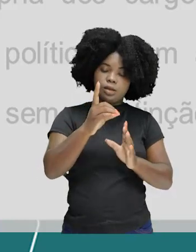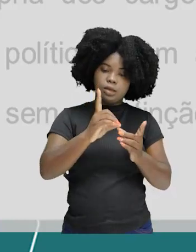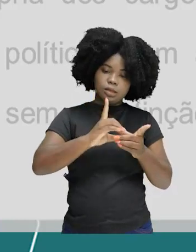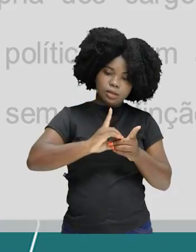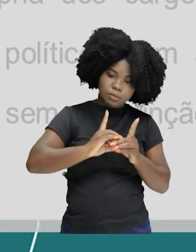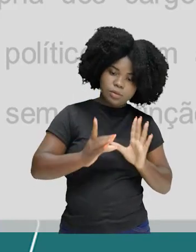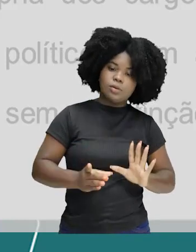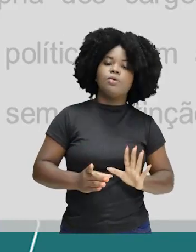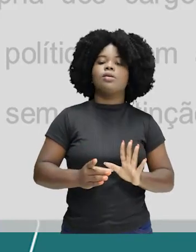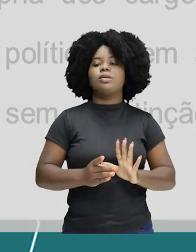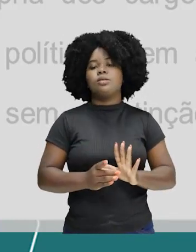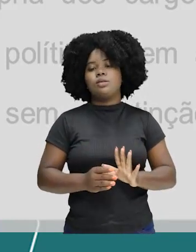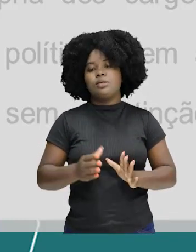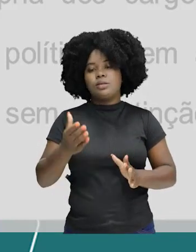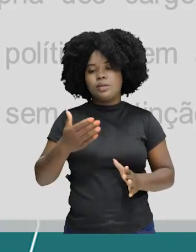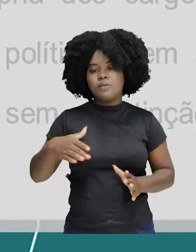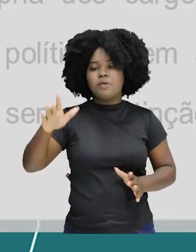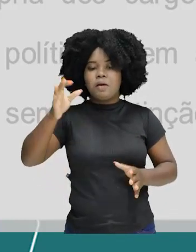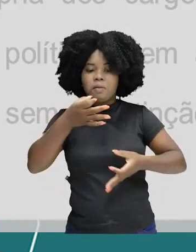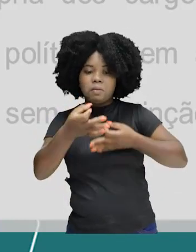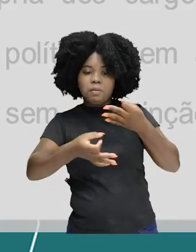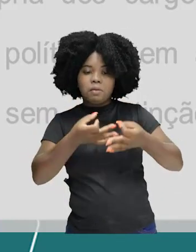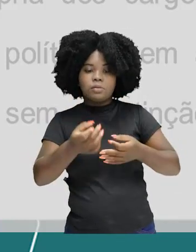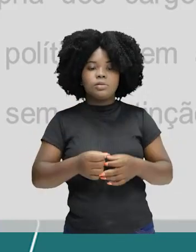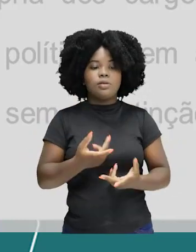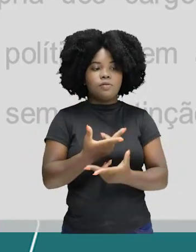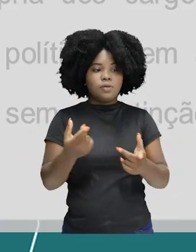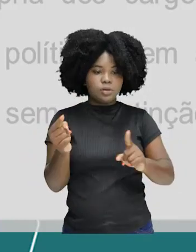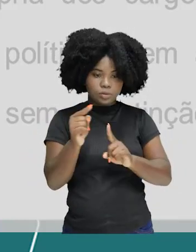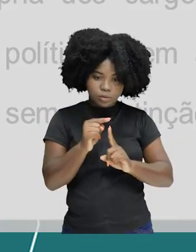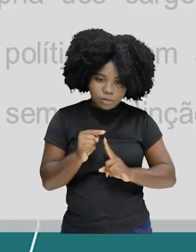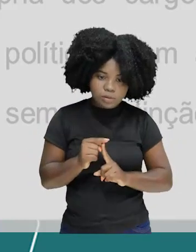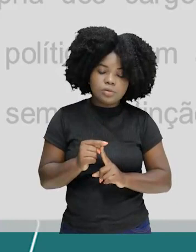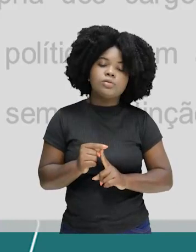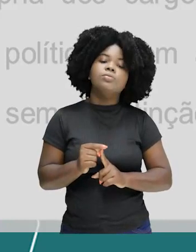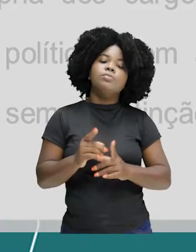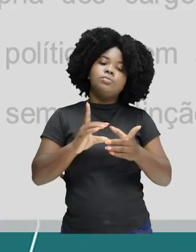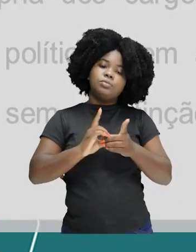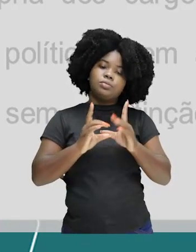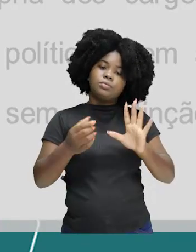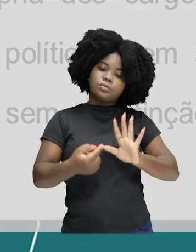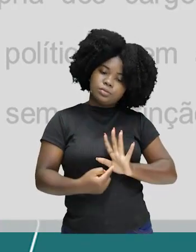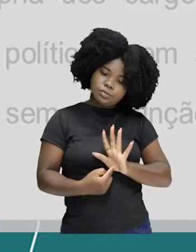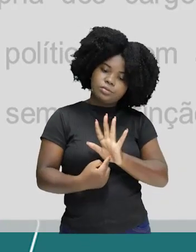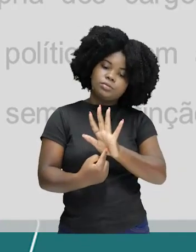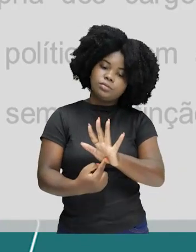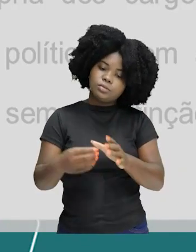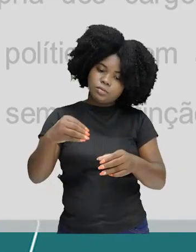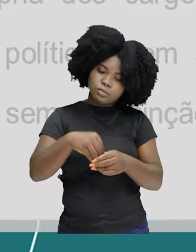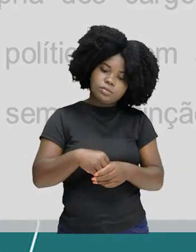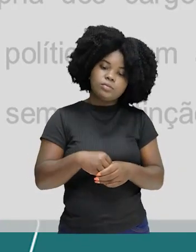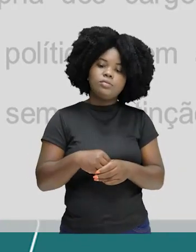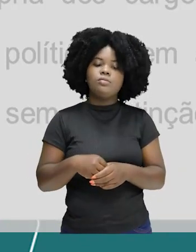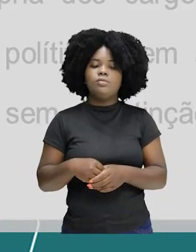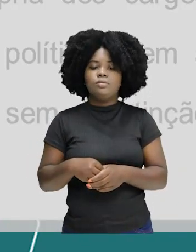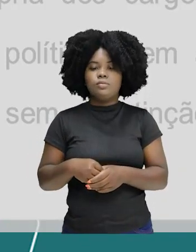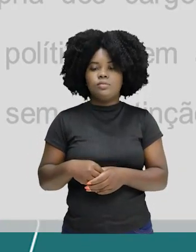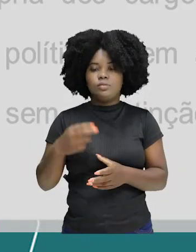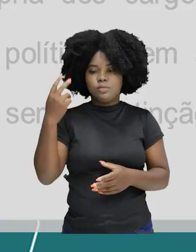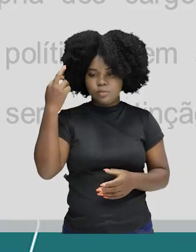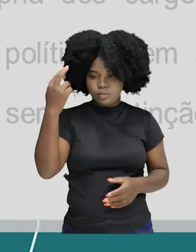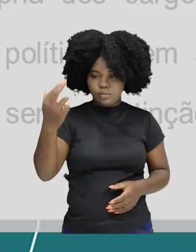evolução da representativa. Então, veja só. Nós temos várias maneiras dessa democracia se apresentar dentro do seu percurso histórico. Ela é